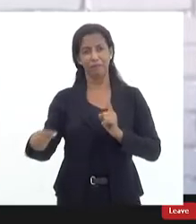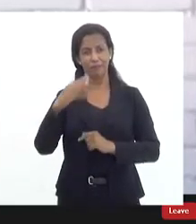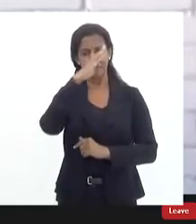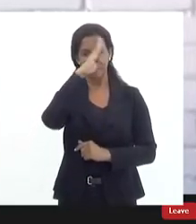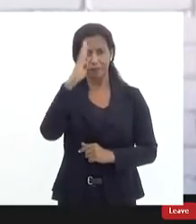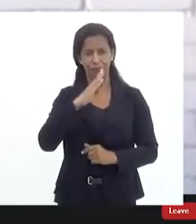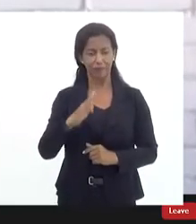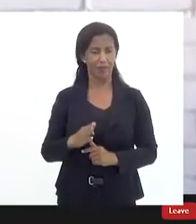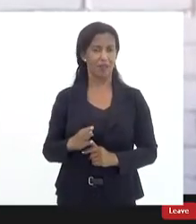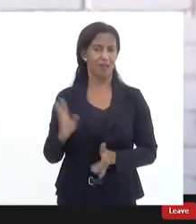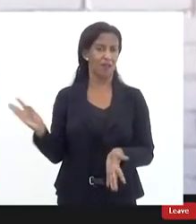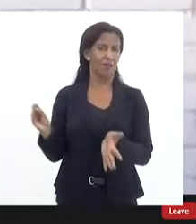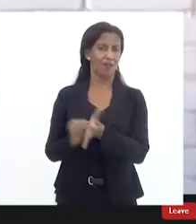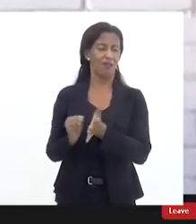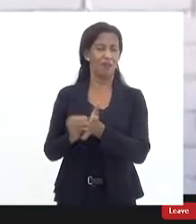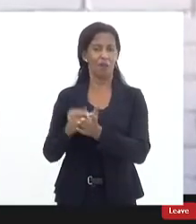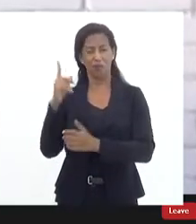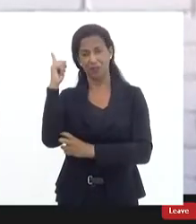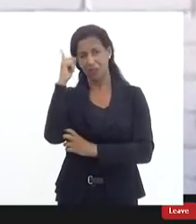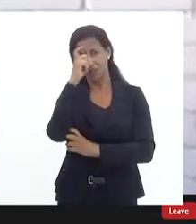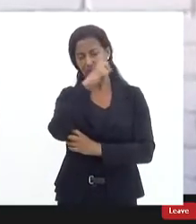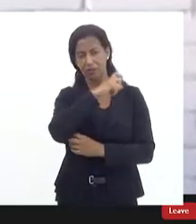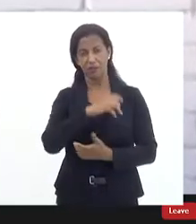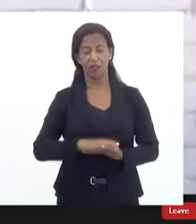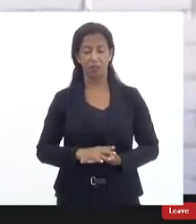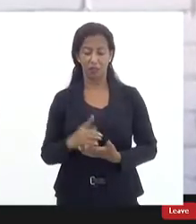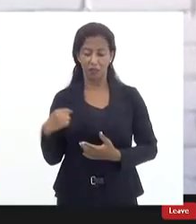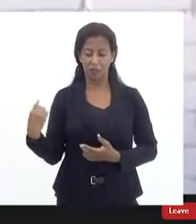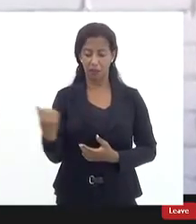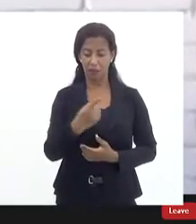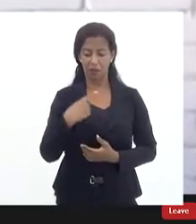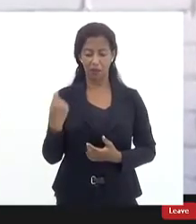em segurança alimentar então para nós seria até